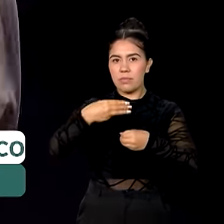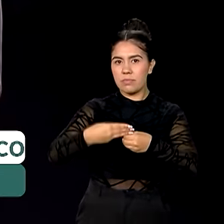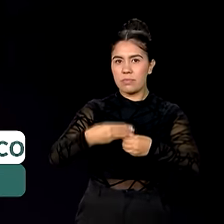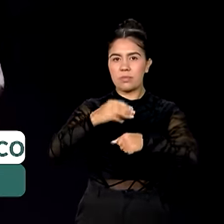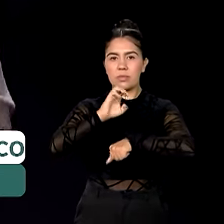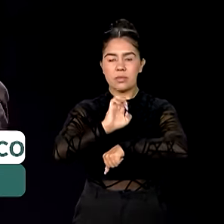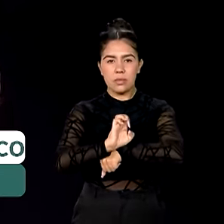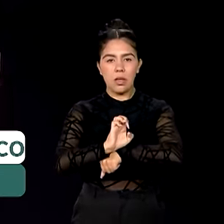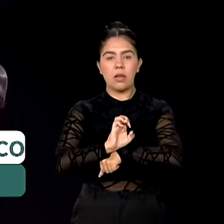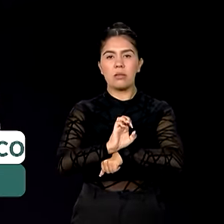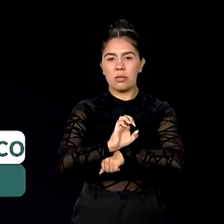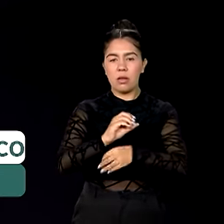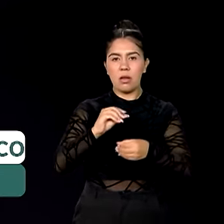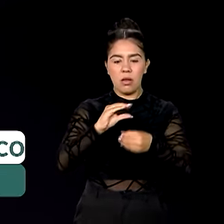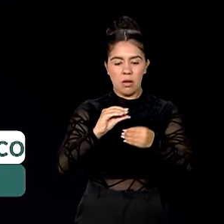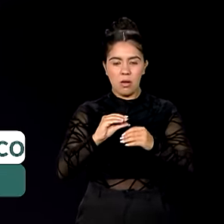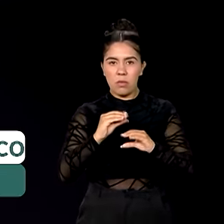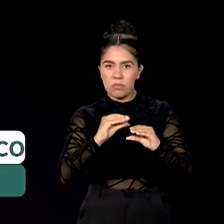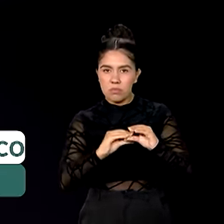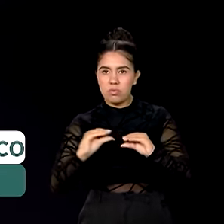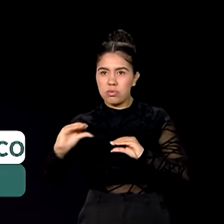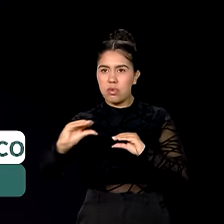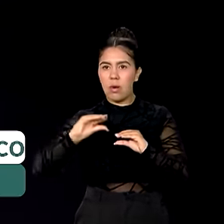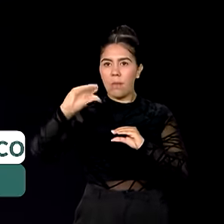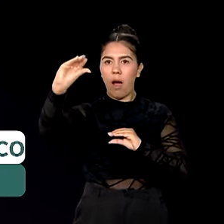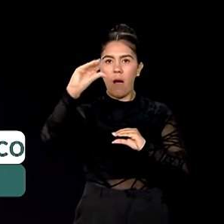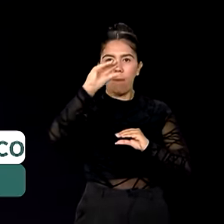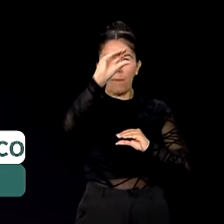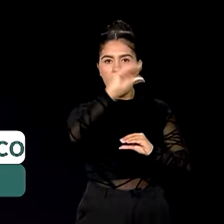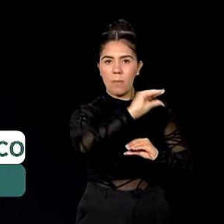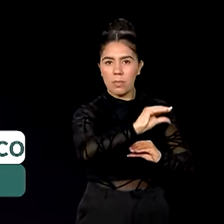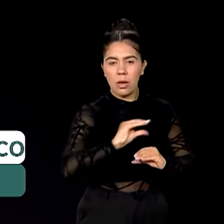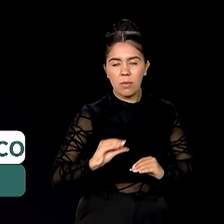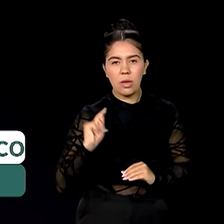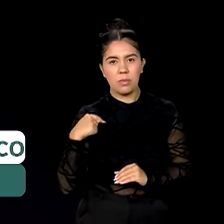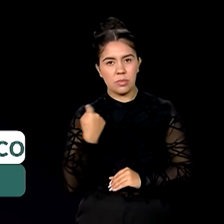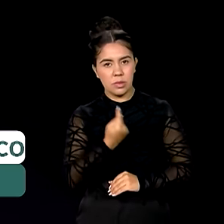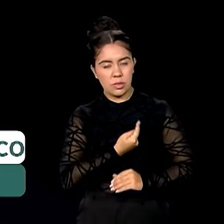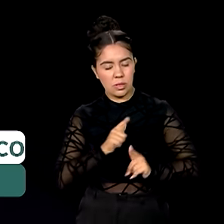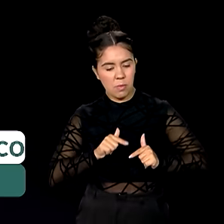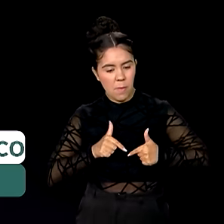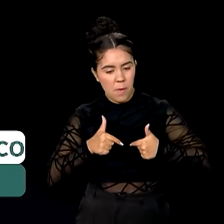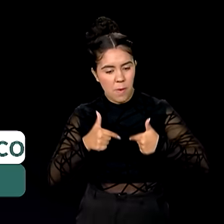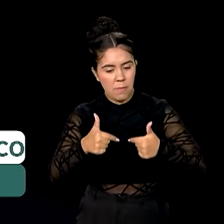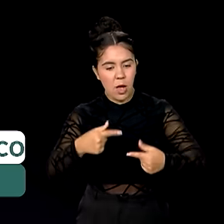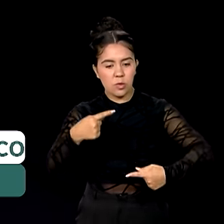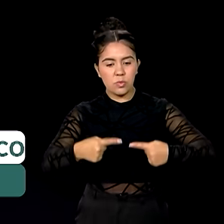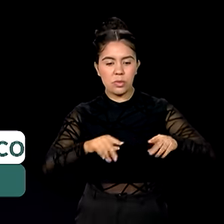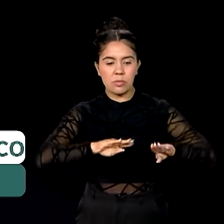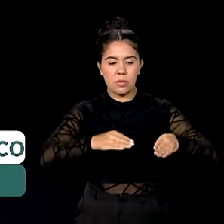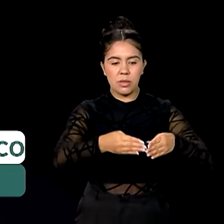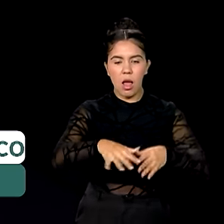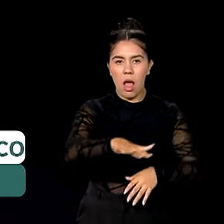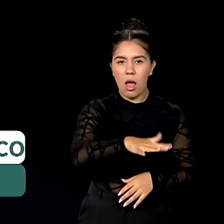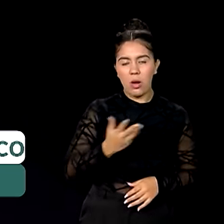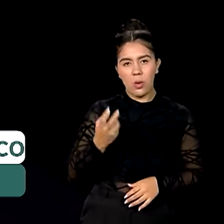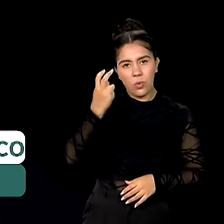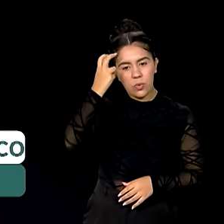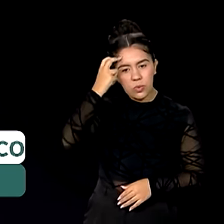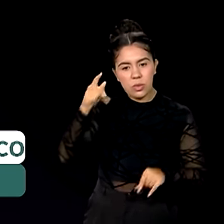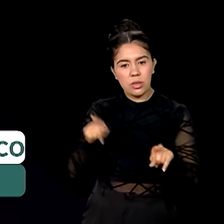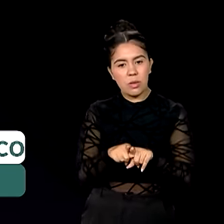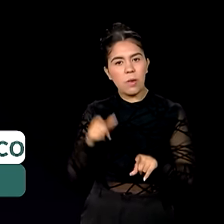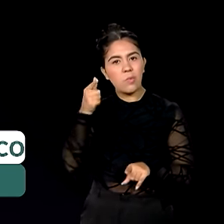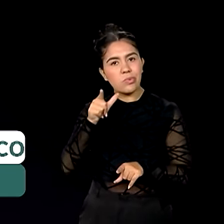regiões, especialmente também fazendo essa correção que nós estamos fazendo nas políticas da cultura, que é justamente fazer com que o